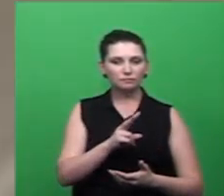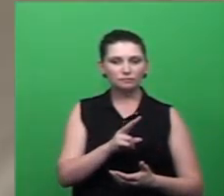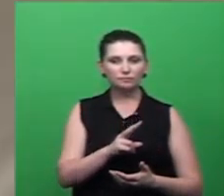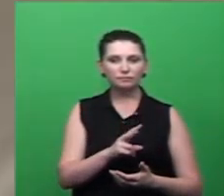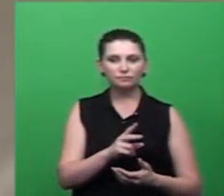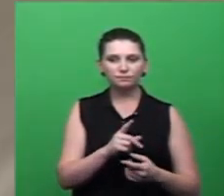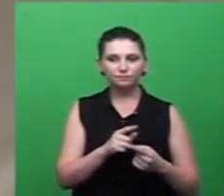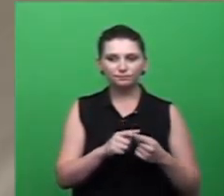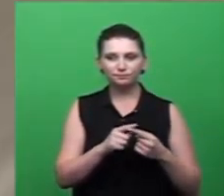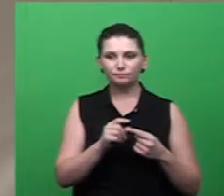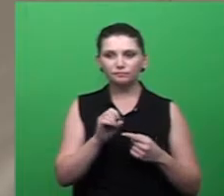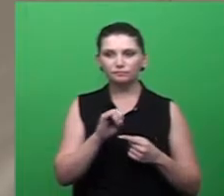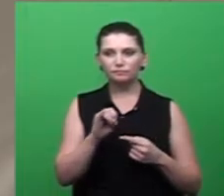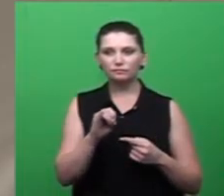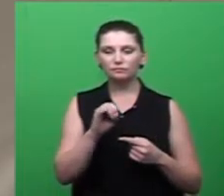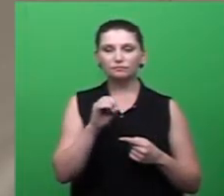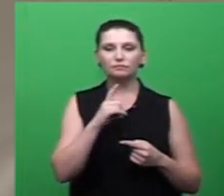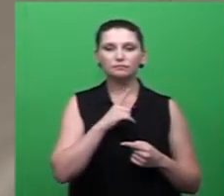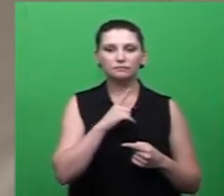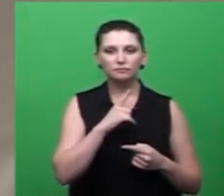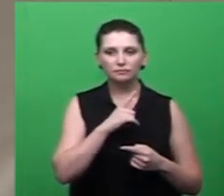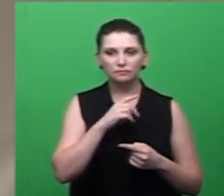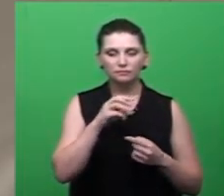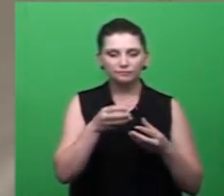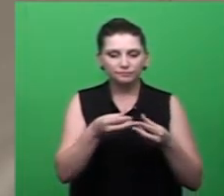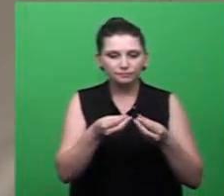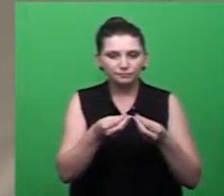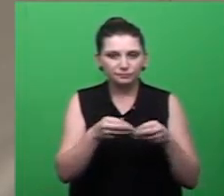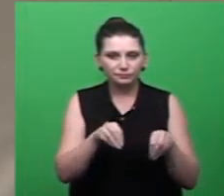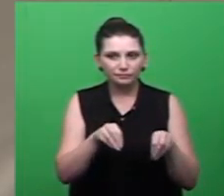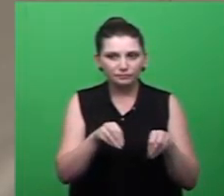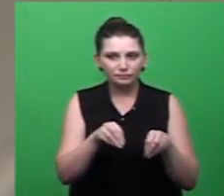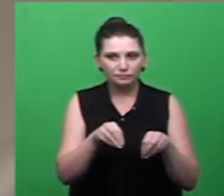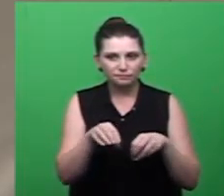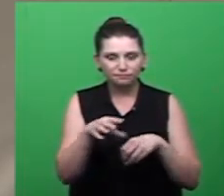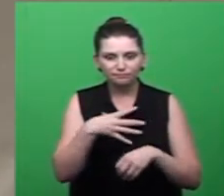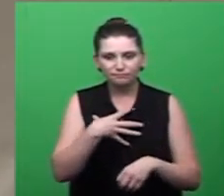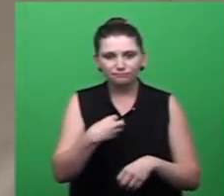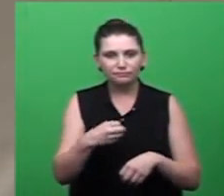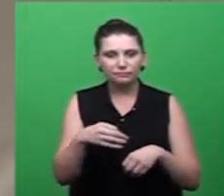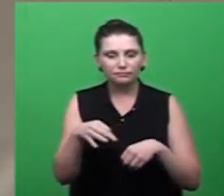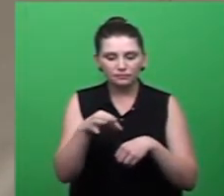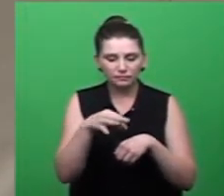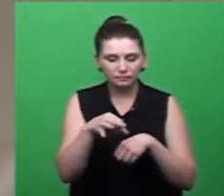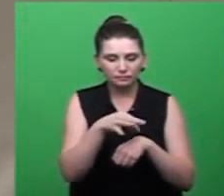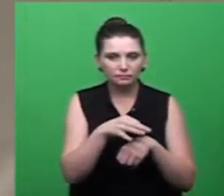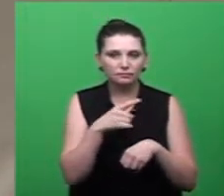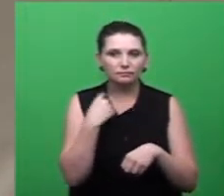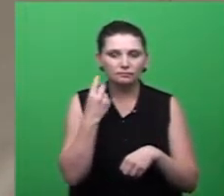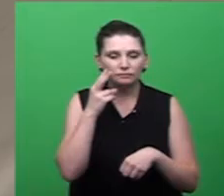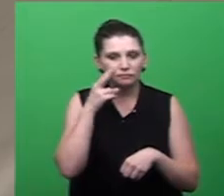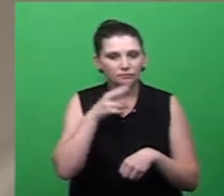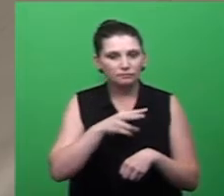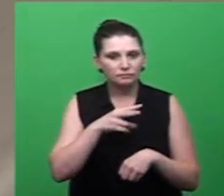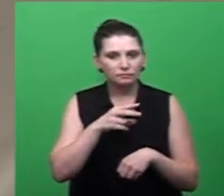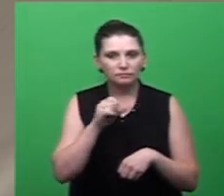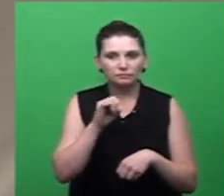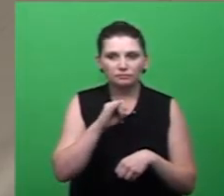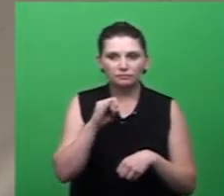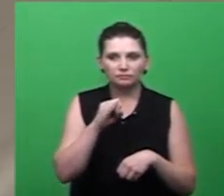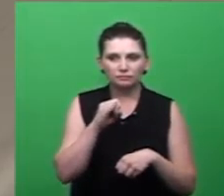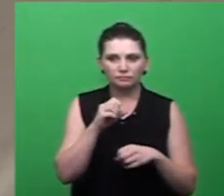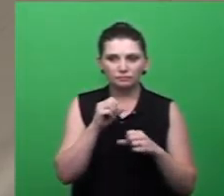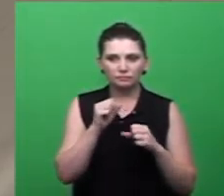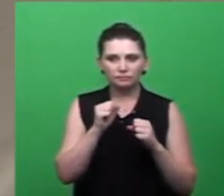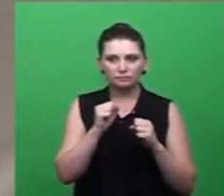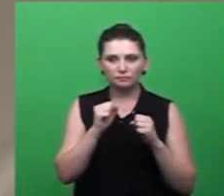quando ele tem um ovo ali dentro desse foco, onde foi encontrado, dentro de 300 metros é a área onde a gente deve isolar e